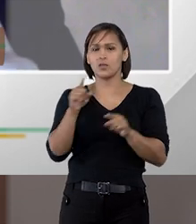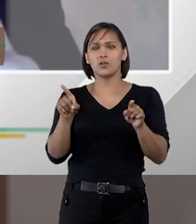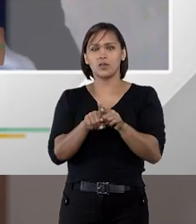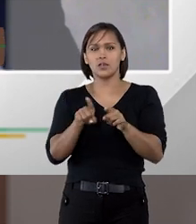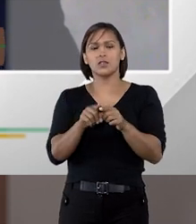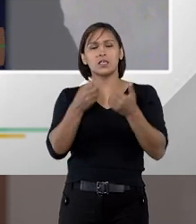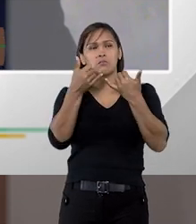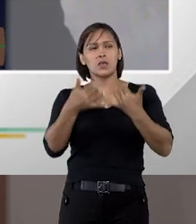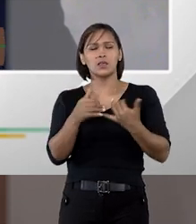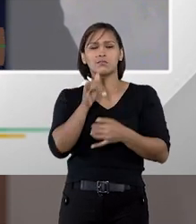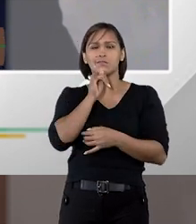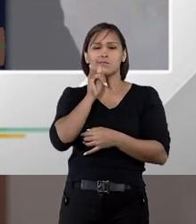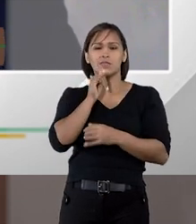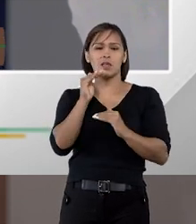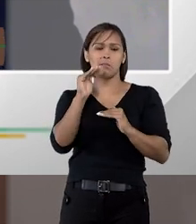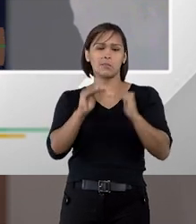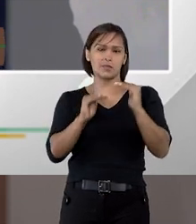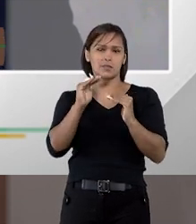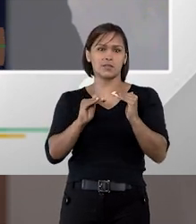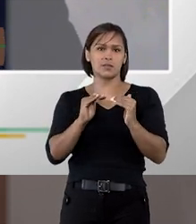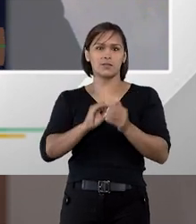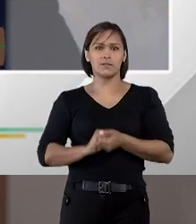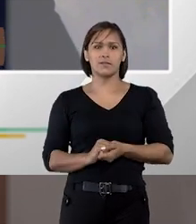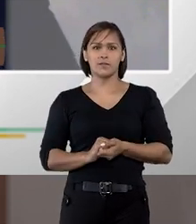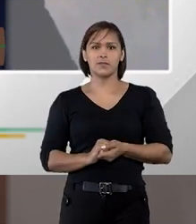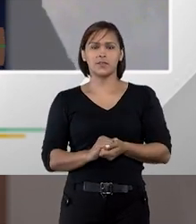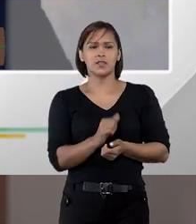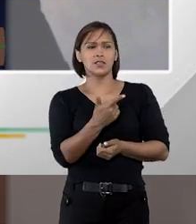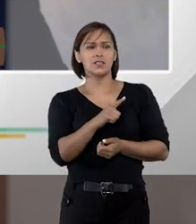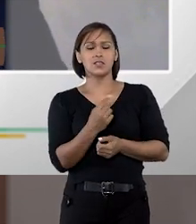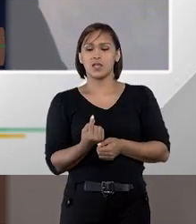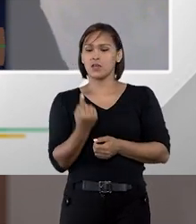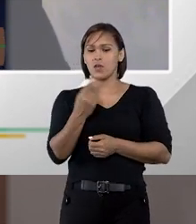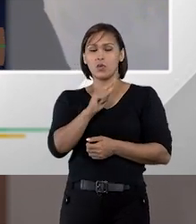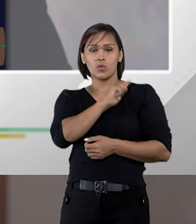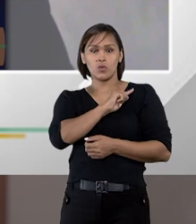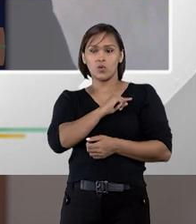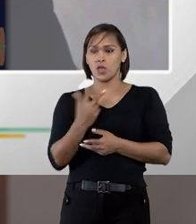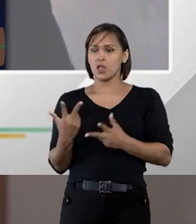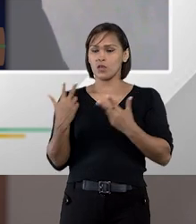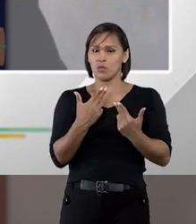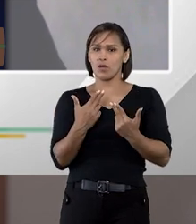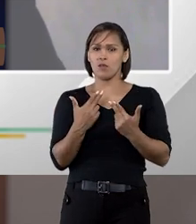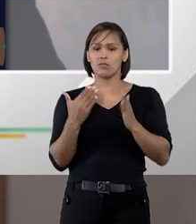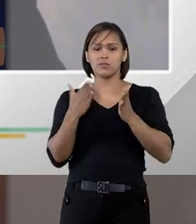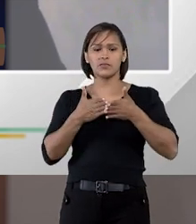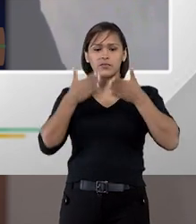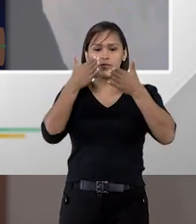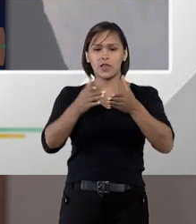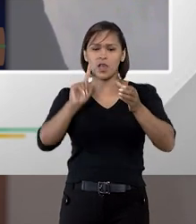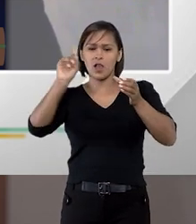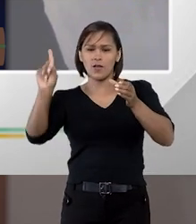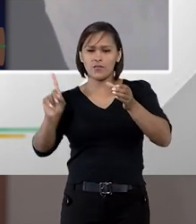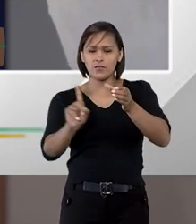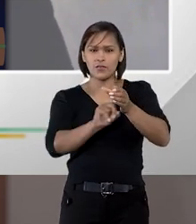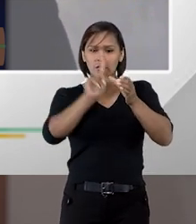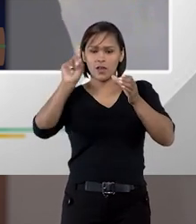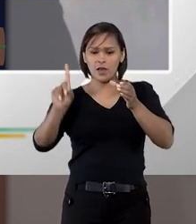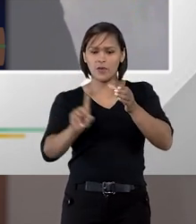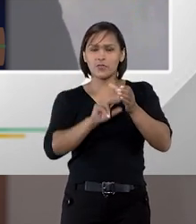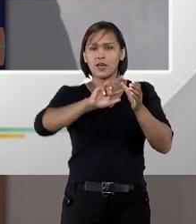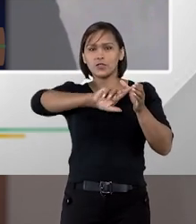e de maneira, digamos assim, imparcial. sem que o mesmo agente público concentre funções